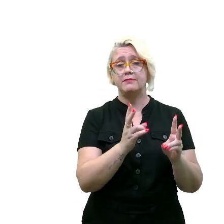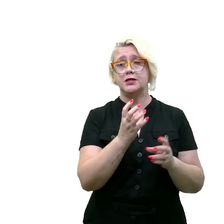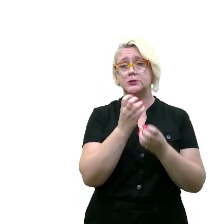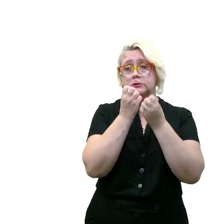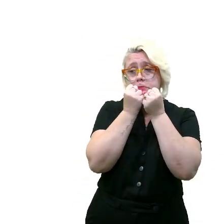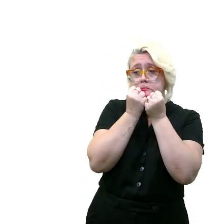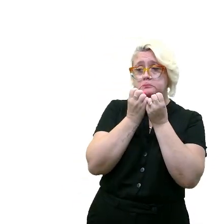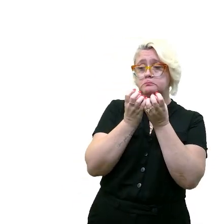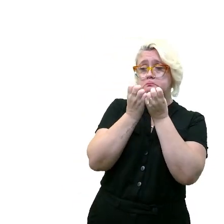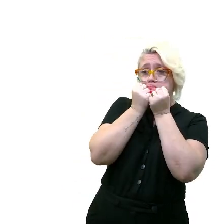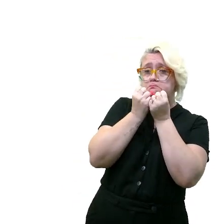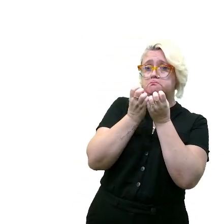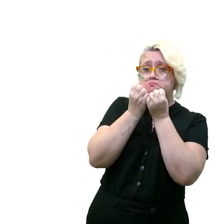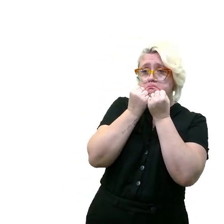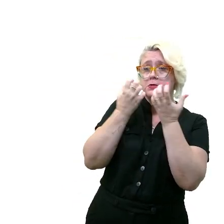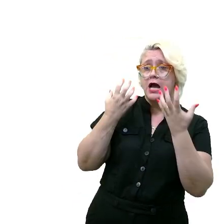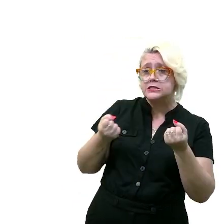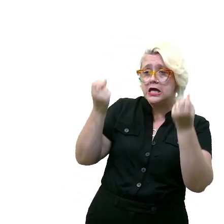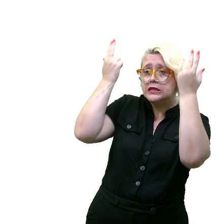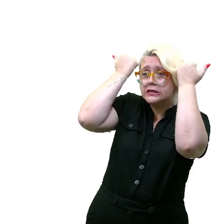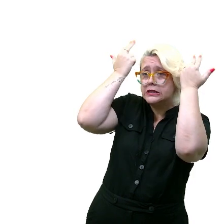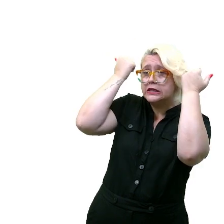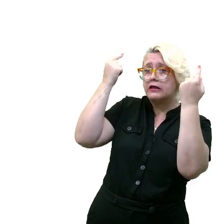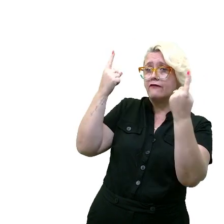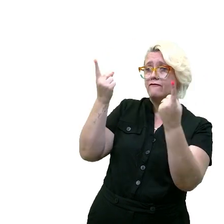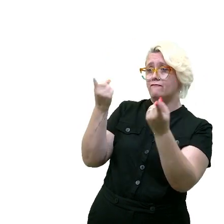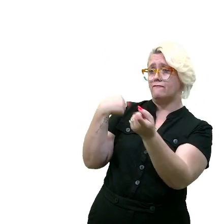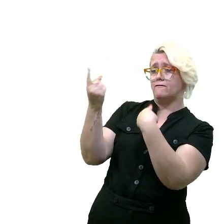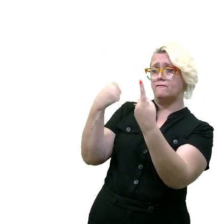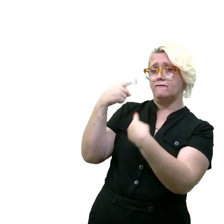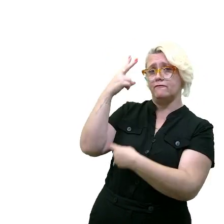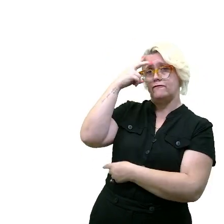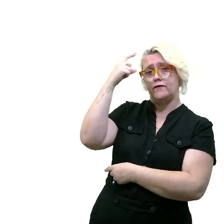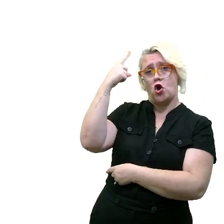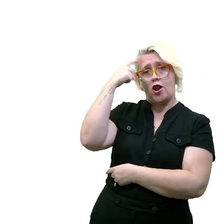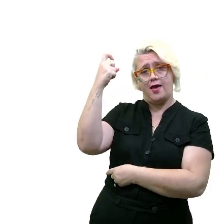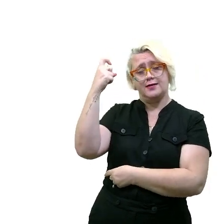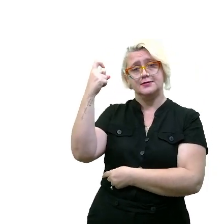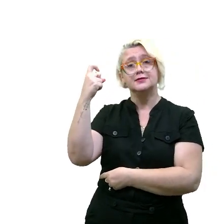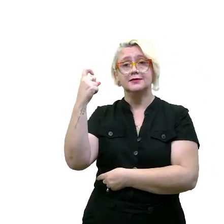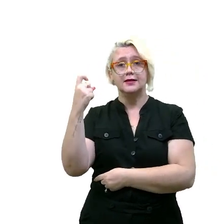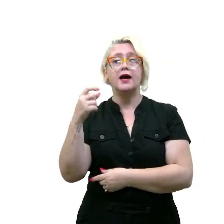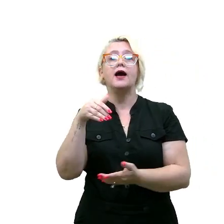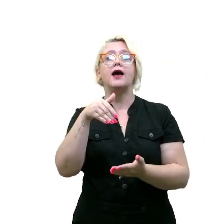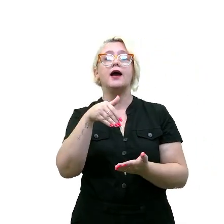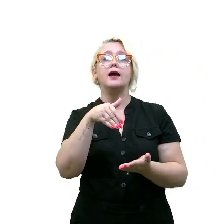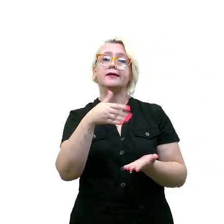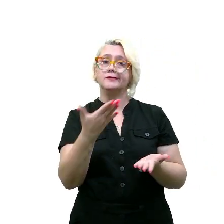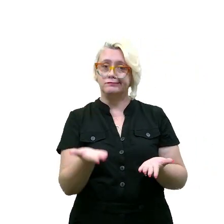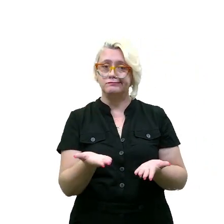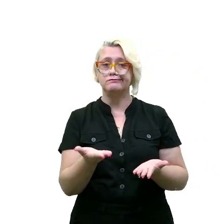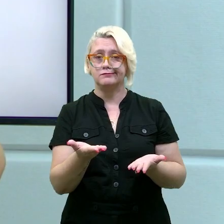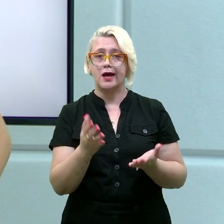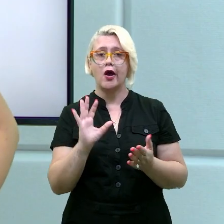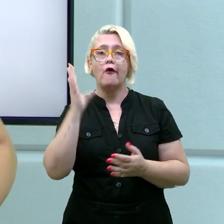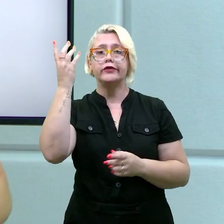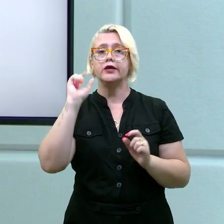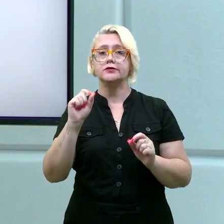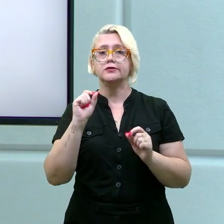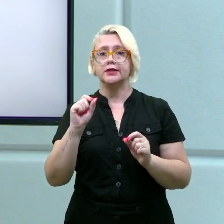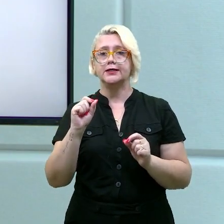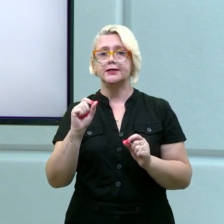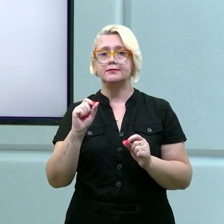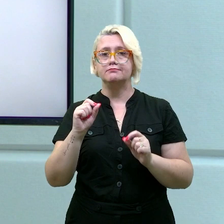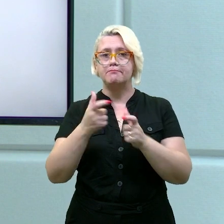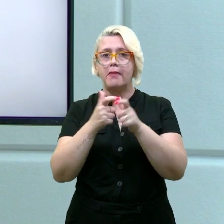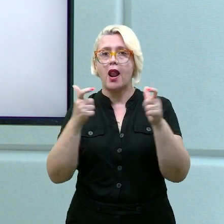ambiente de violência. E olha esse finalzinho. No fim, isso apenas o reforça. Olha que